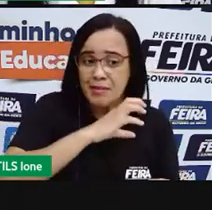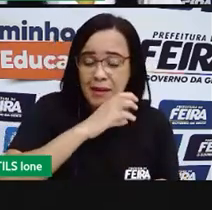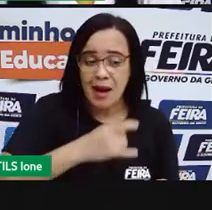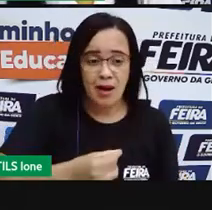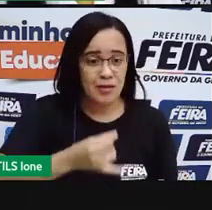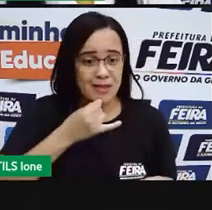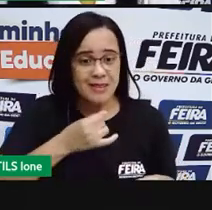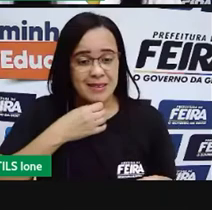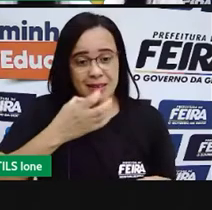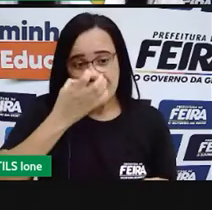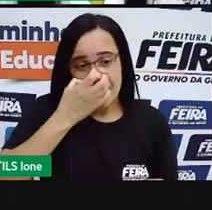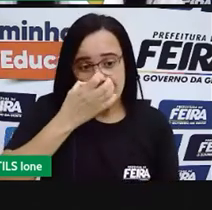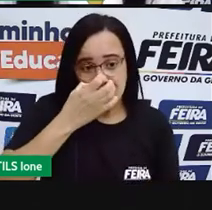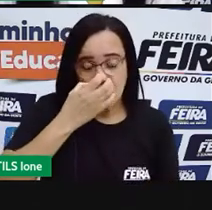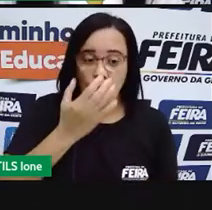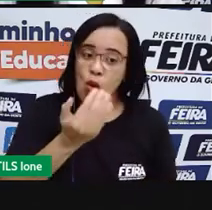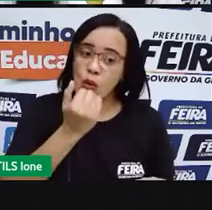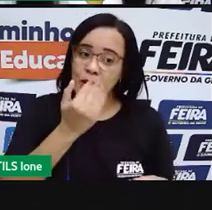o seu franqueiro,